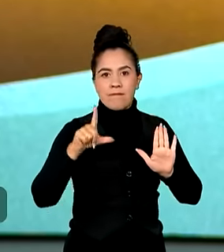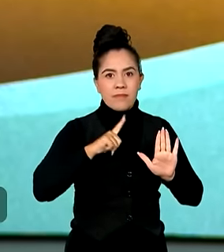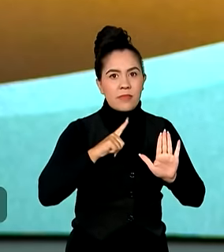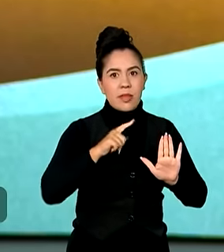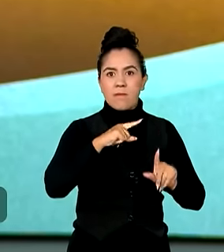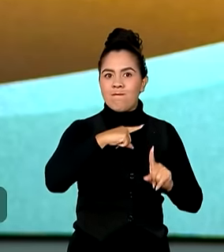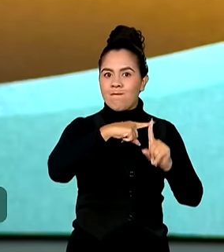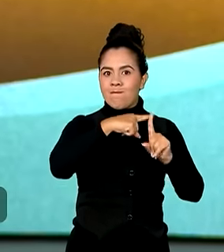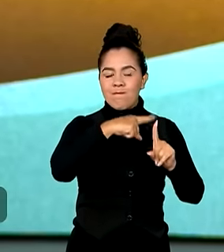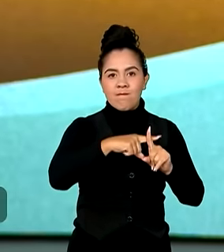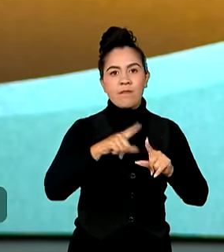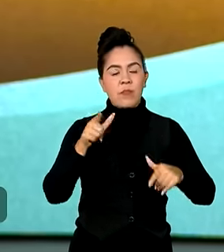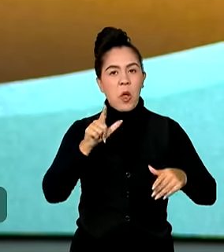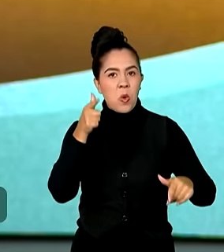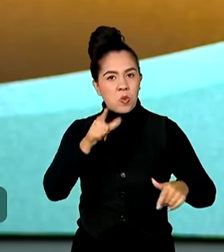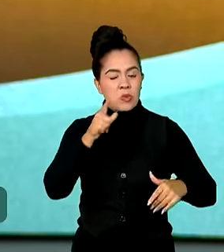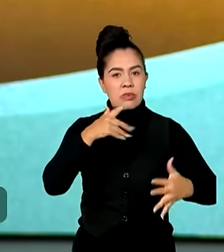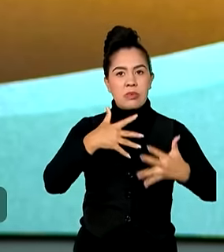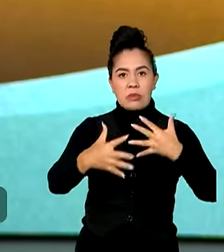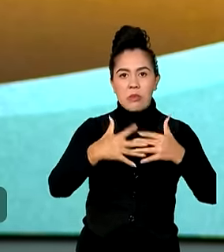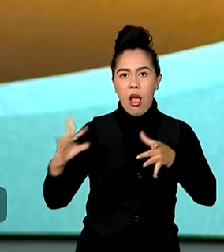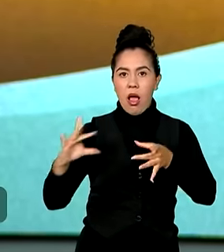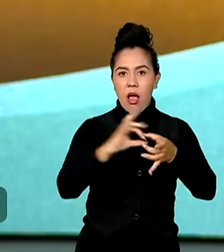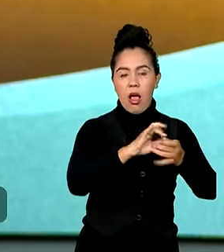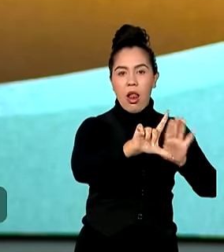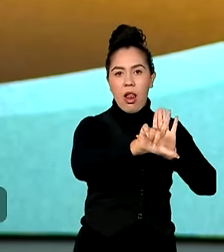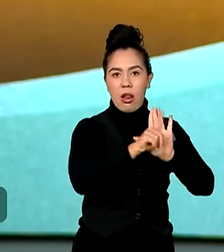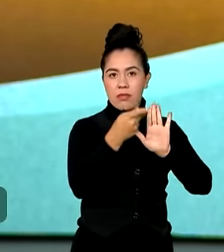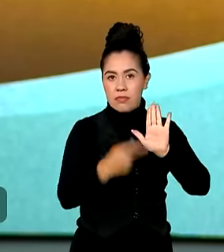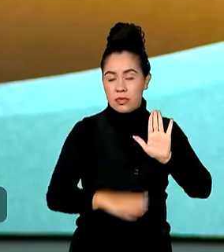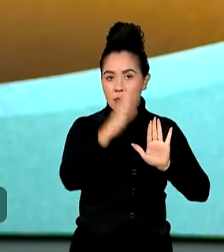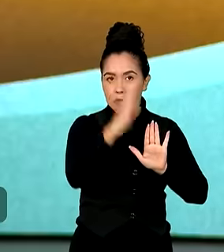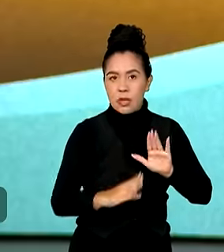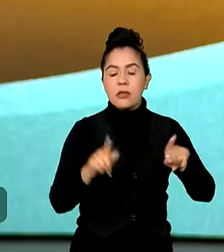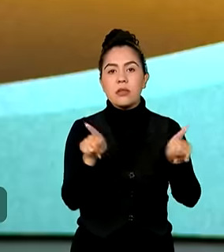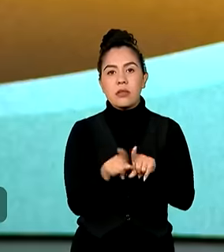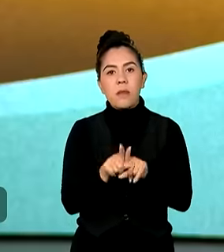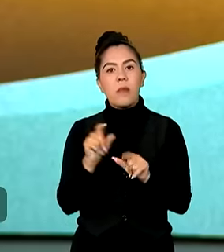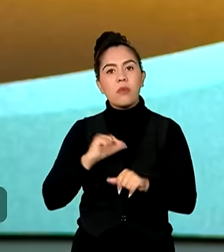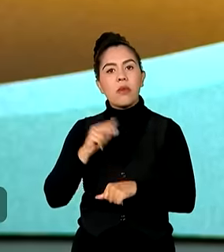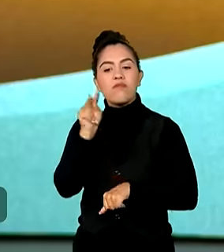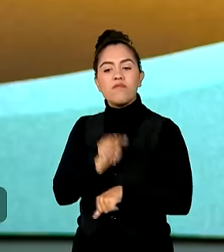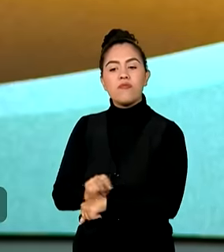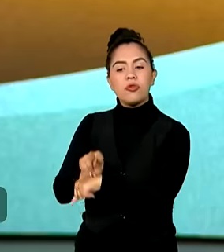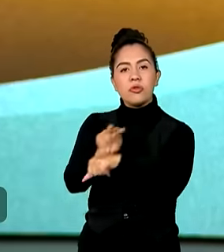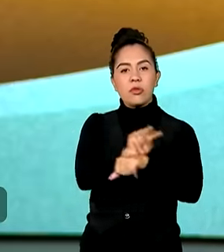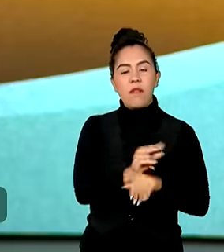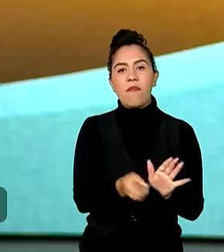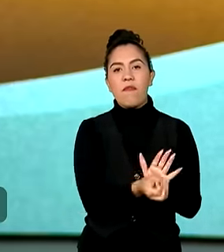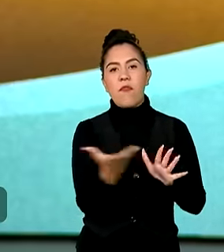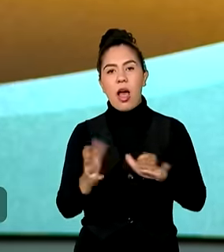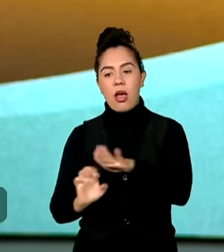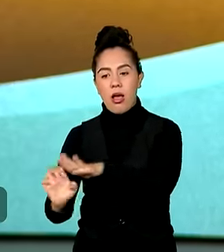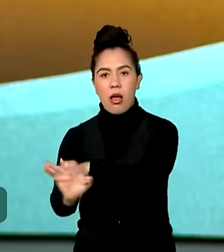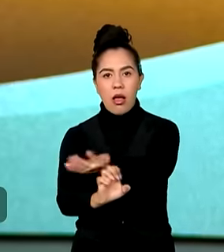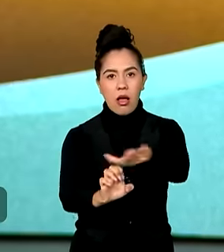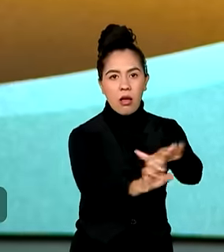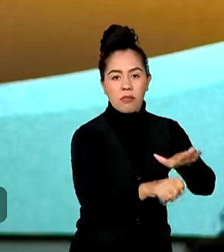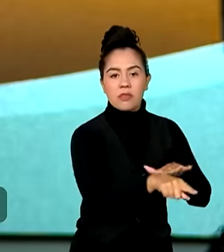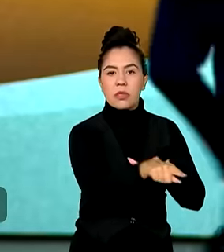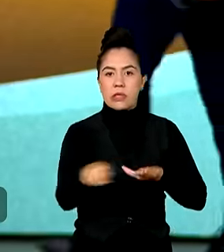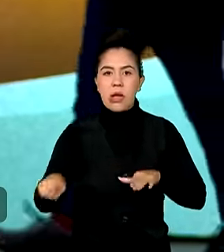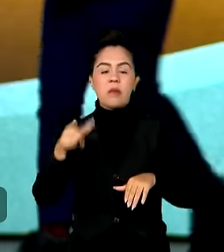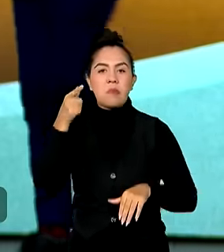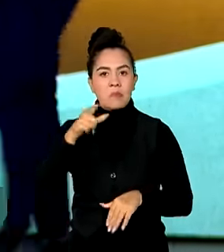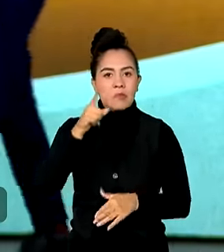longevas, transpalentes leis do Brasil, que por meio do incentivo fiscal, várias empresas têm patrocinado e investido em feiras